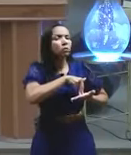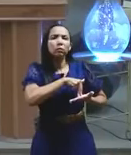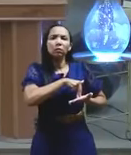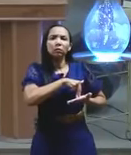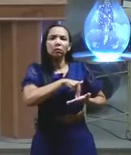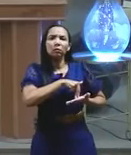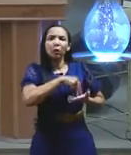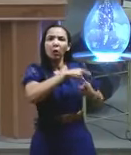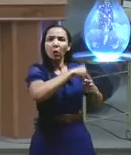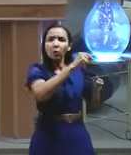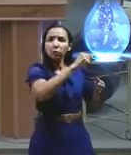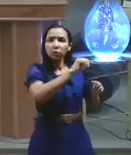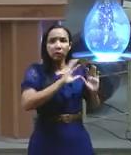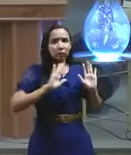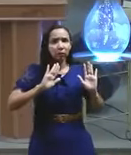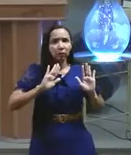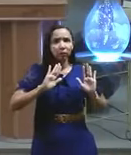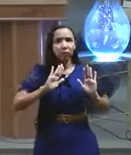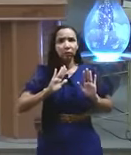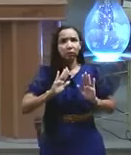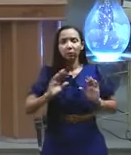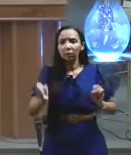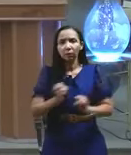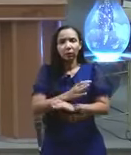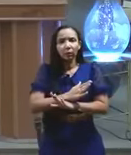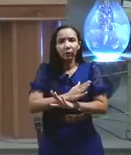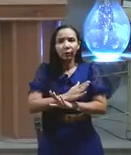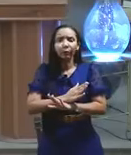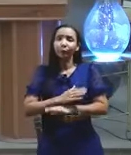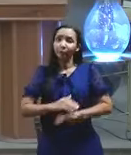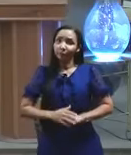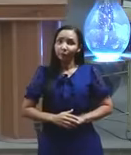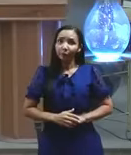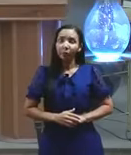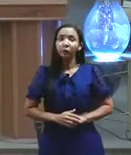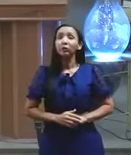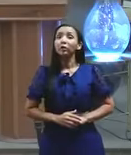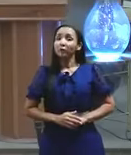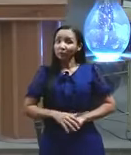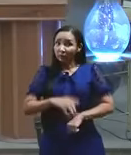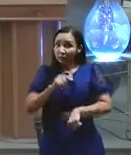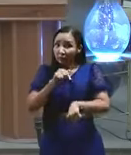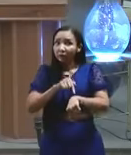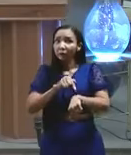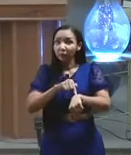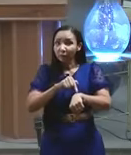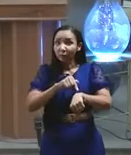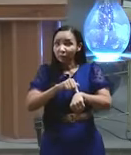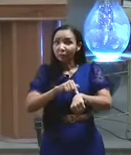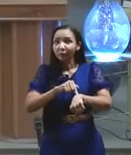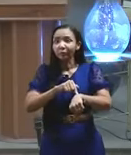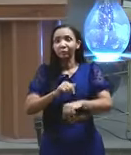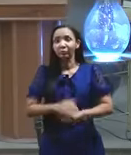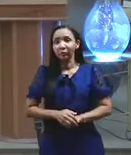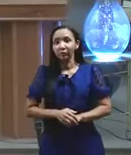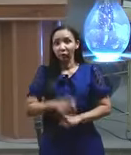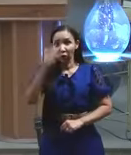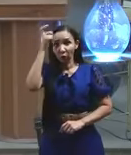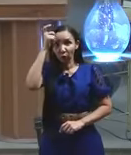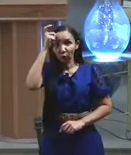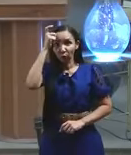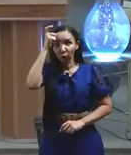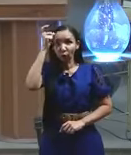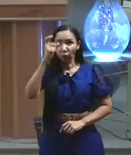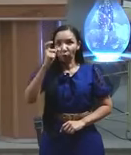ter que jejuar. Não, na hora, tu jejuar toda hora, agora é o seguinte, na hora que ele partir para ti, tu diz como Davi disse para a golia, tu